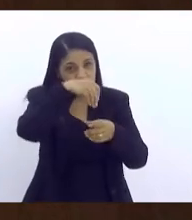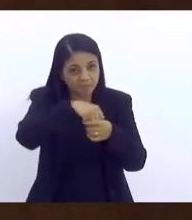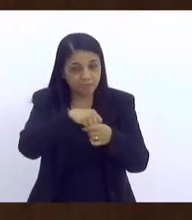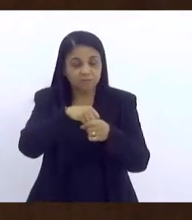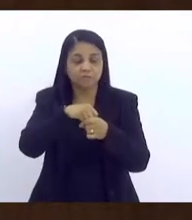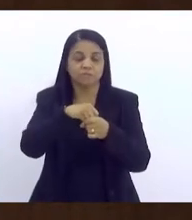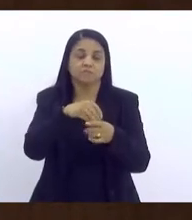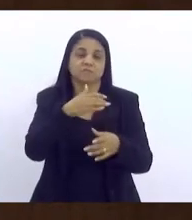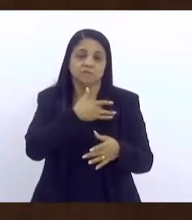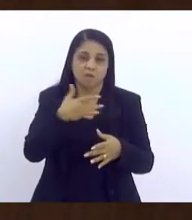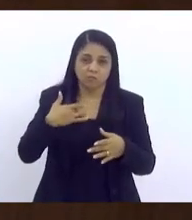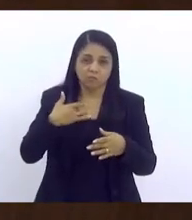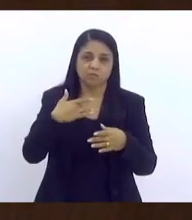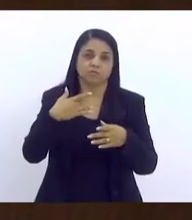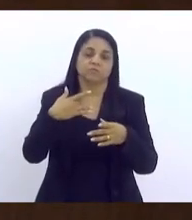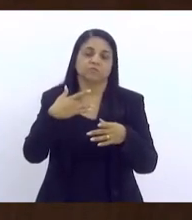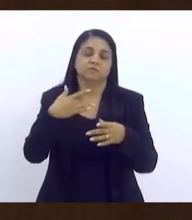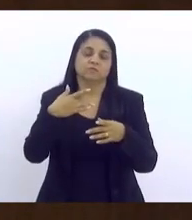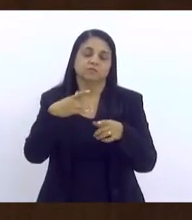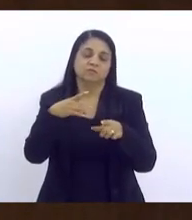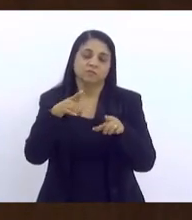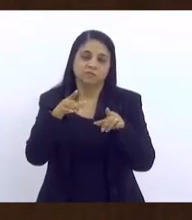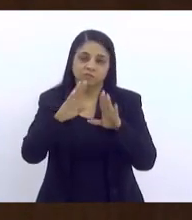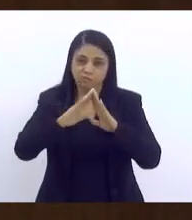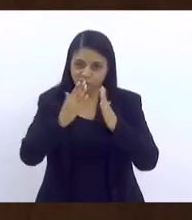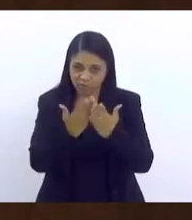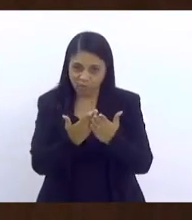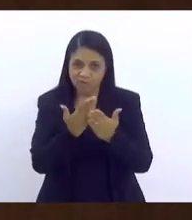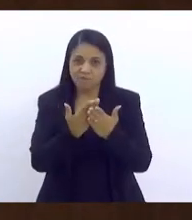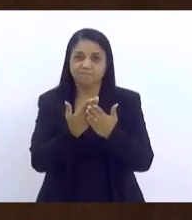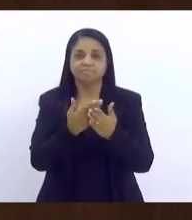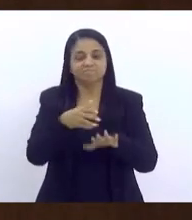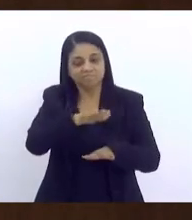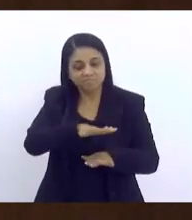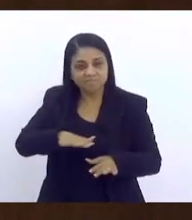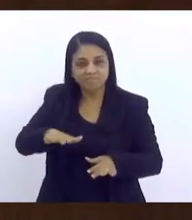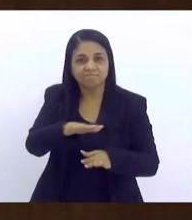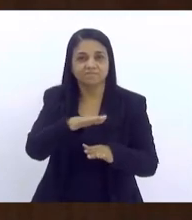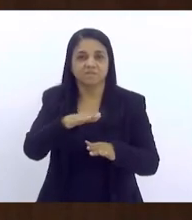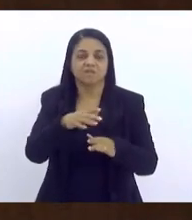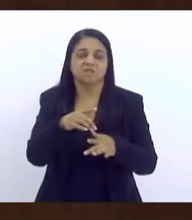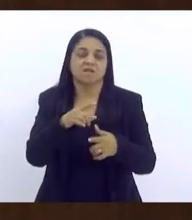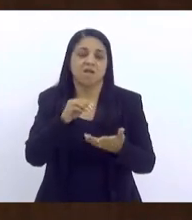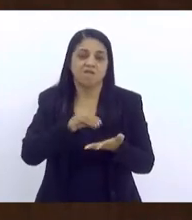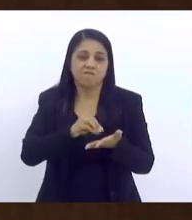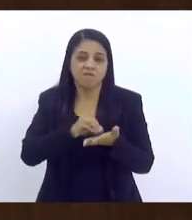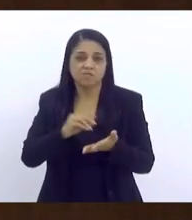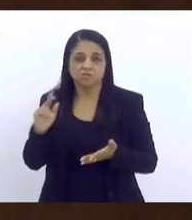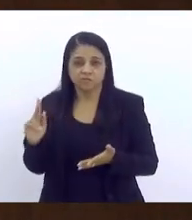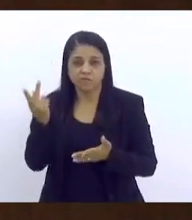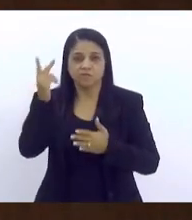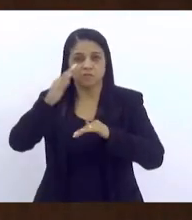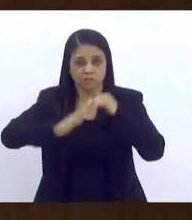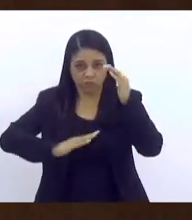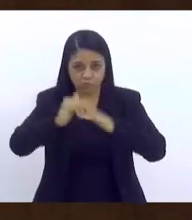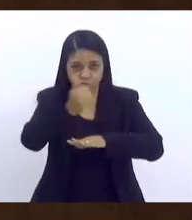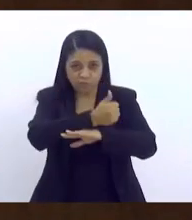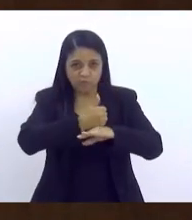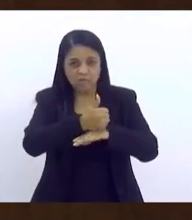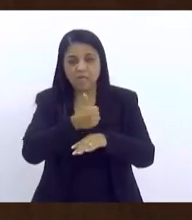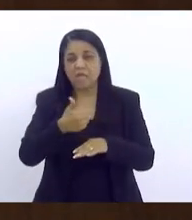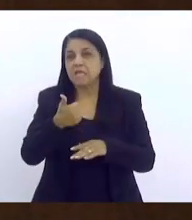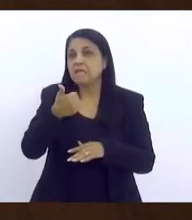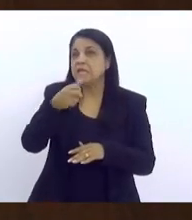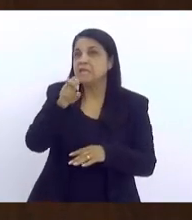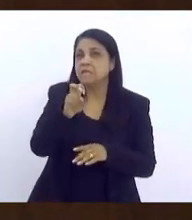sejam convidados continuamente para participar desses espaços, porque a não valorização desses profissionais que trabalham 15 anos, há